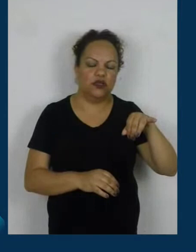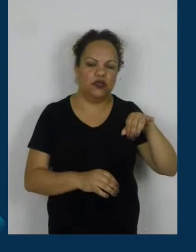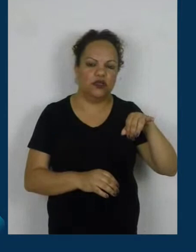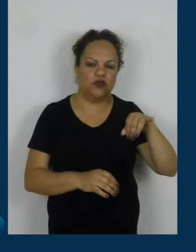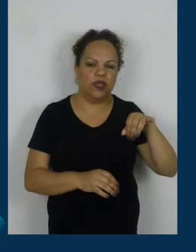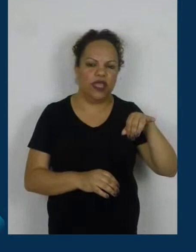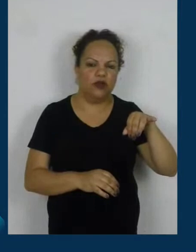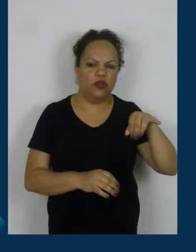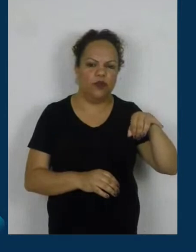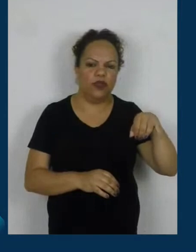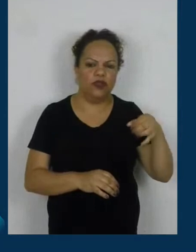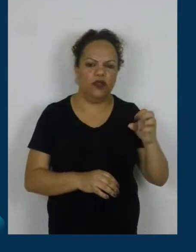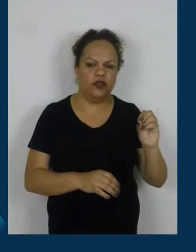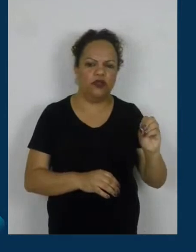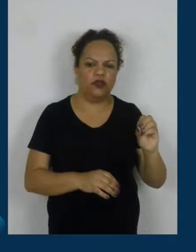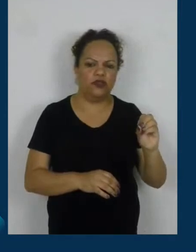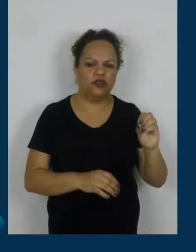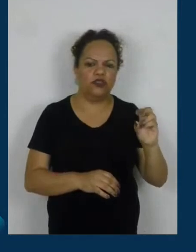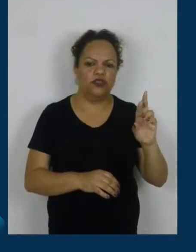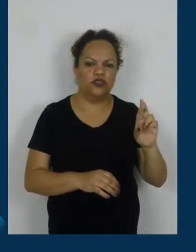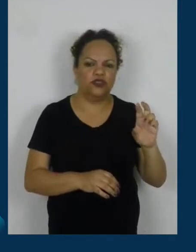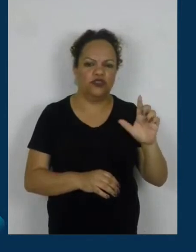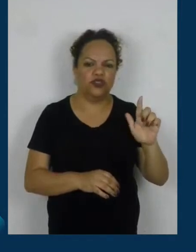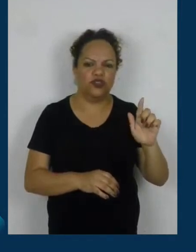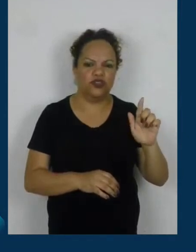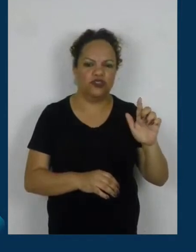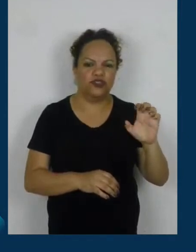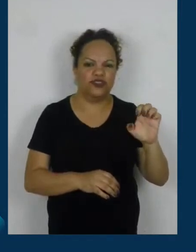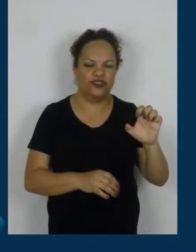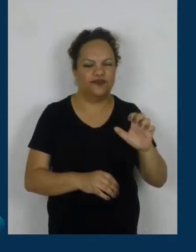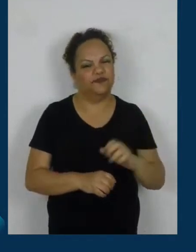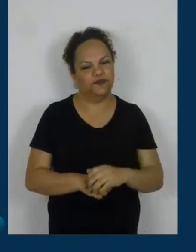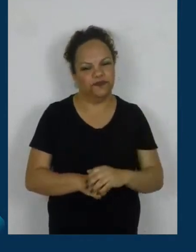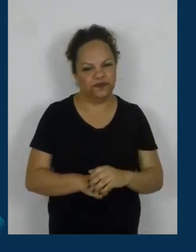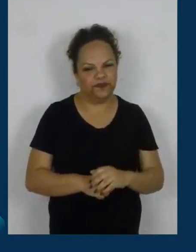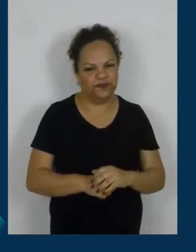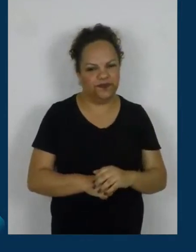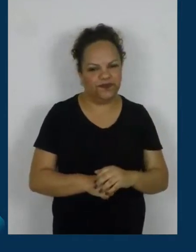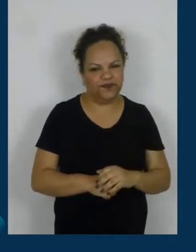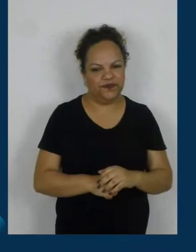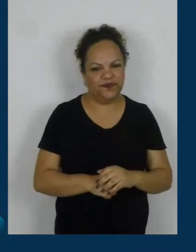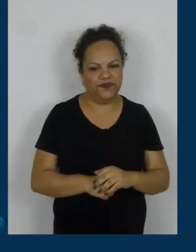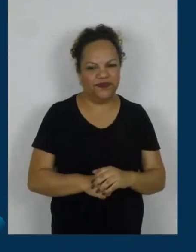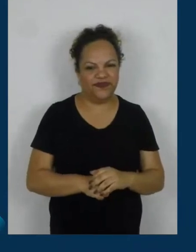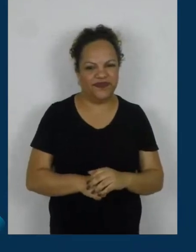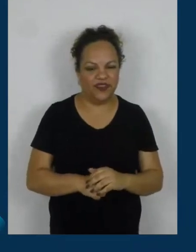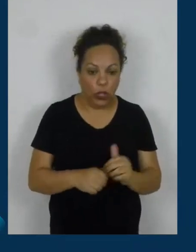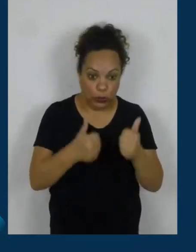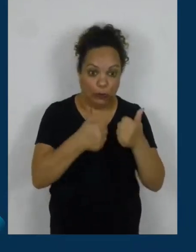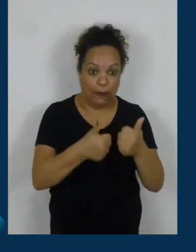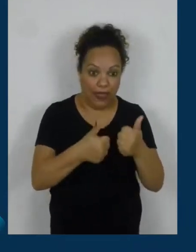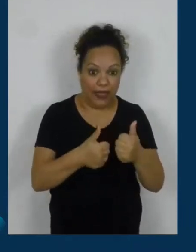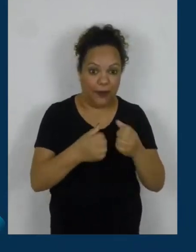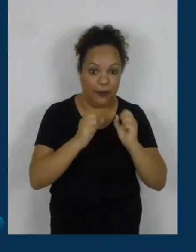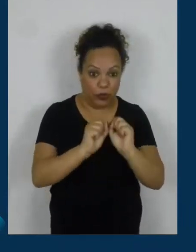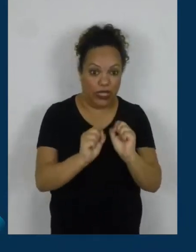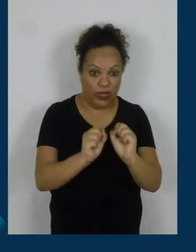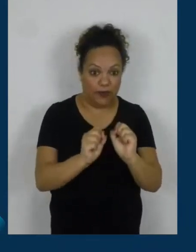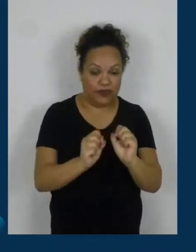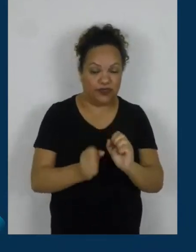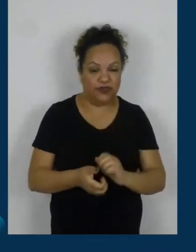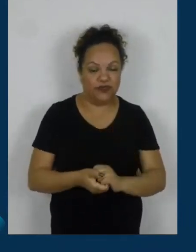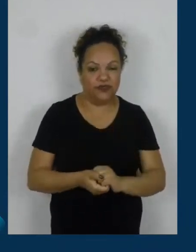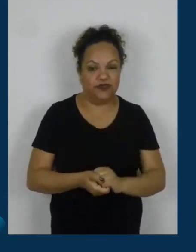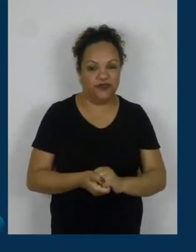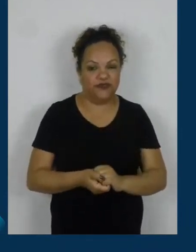ser um momento único para o negócio de vocês. Tudo certo, Lari? Podemos? Então agora a gente vai